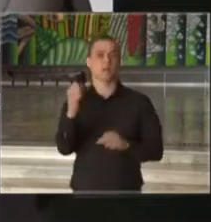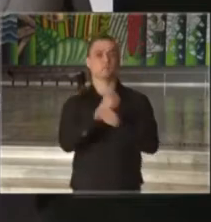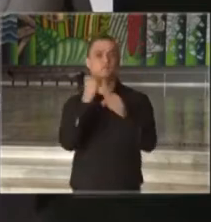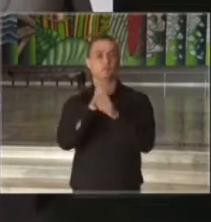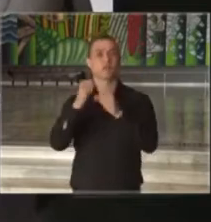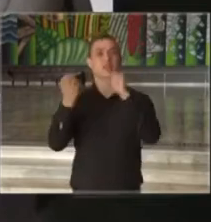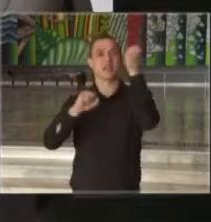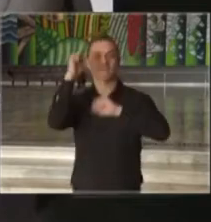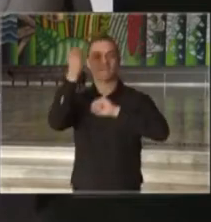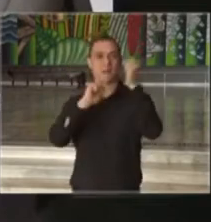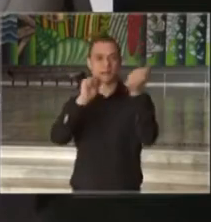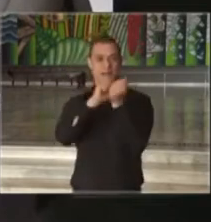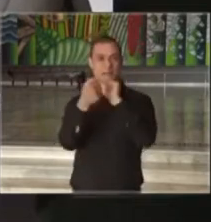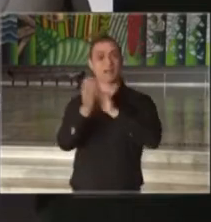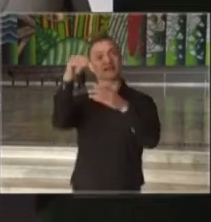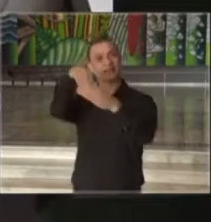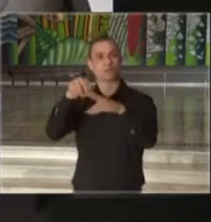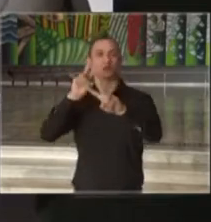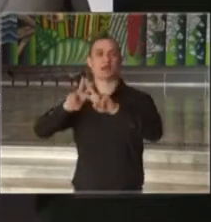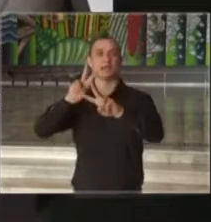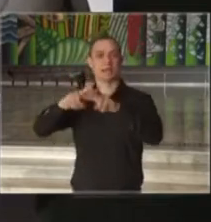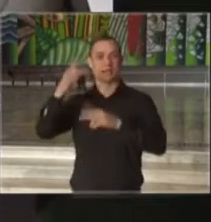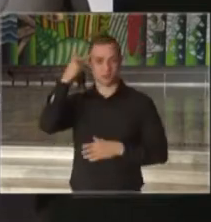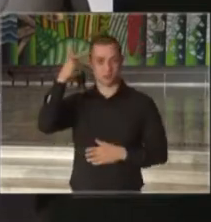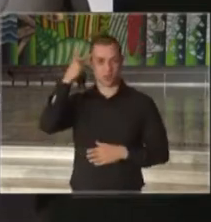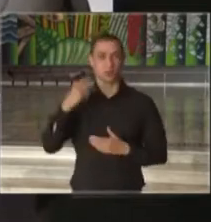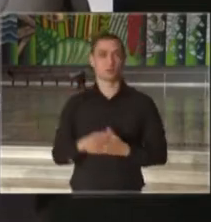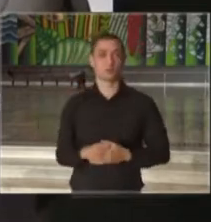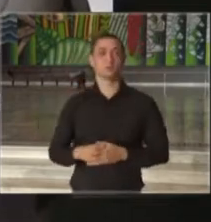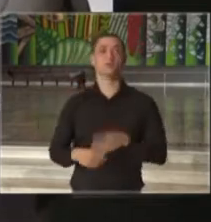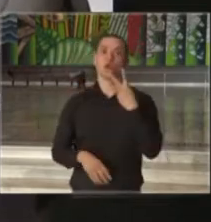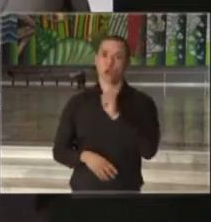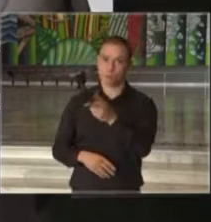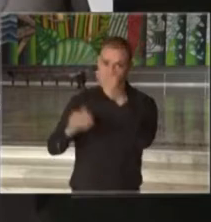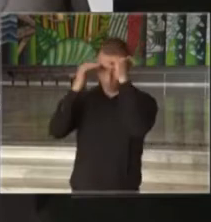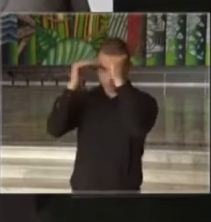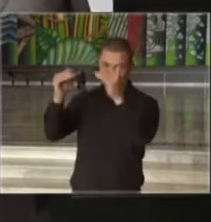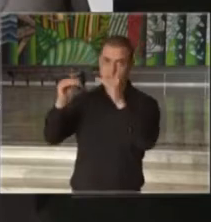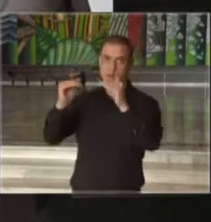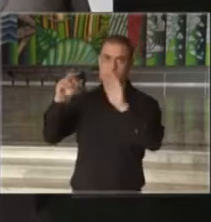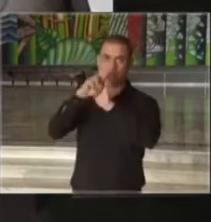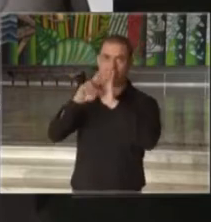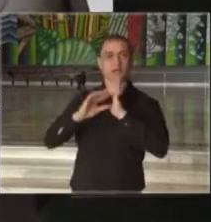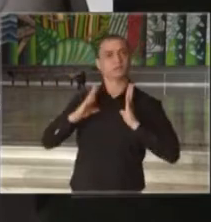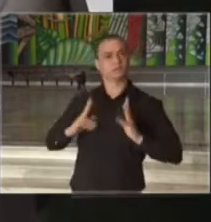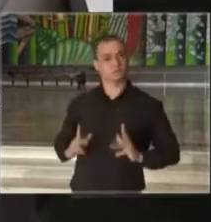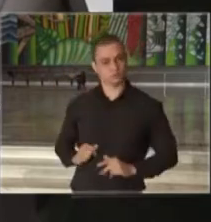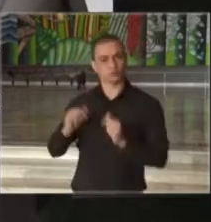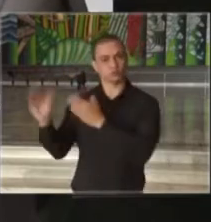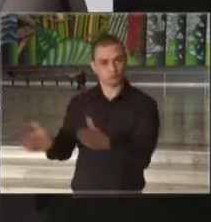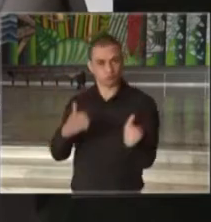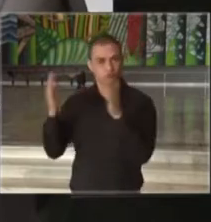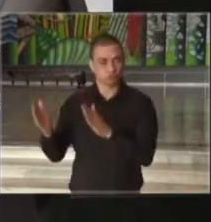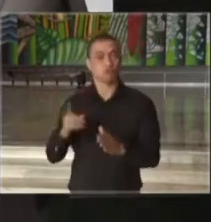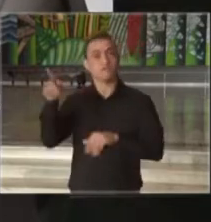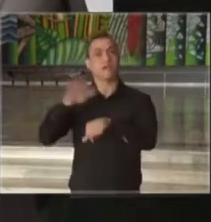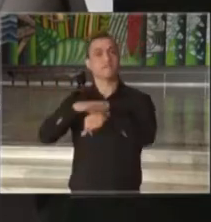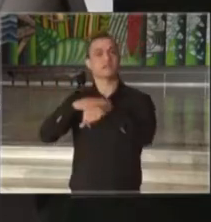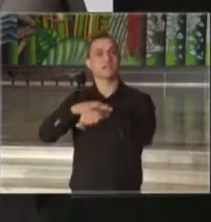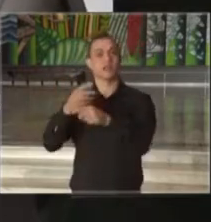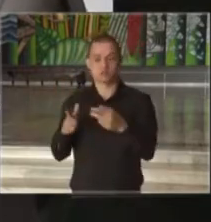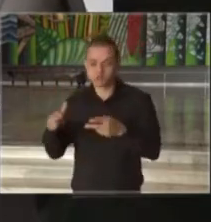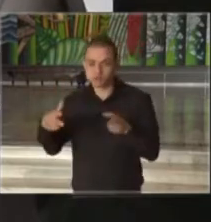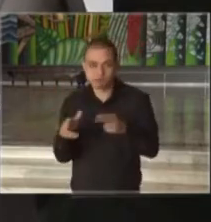fábricas adaptadas no sistema prisional de São Paulo, seguindo os critérios sanitários, os critérios de confecção para a produção